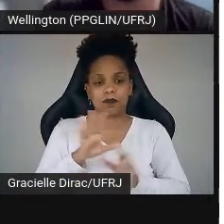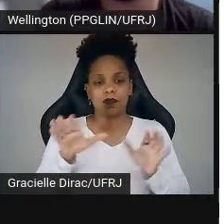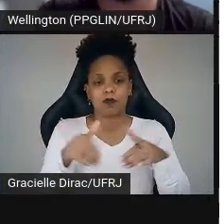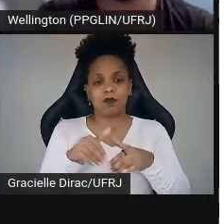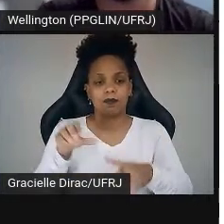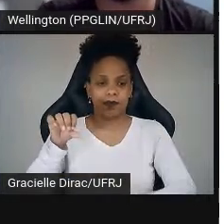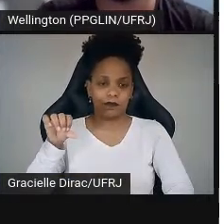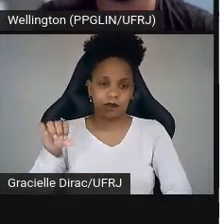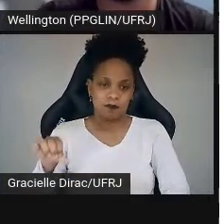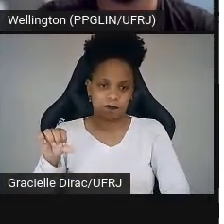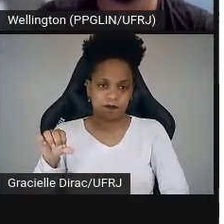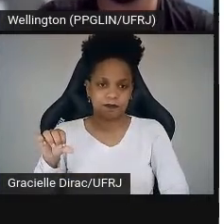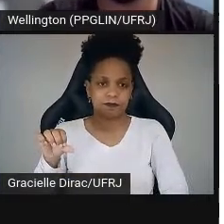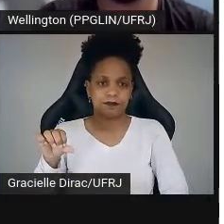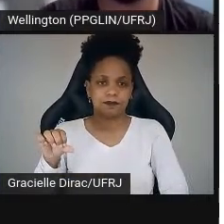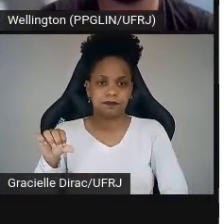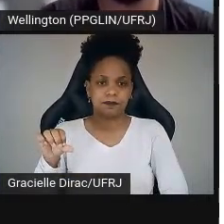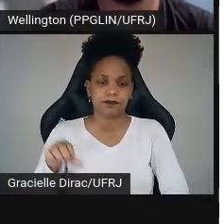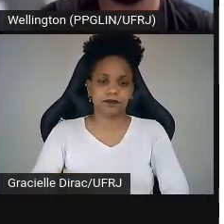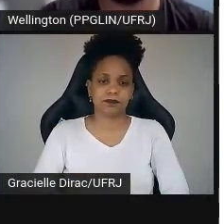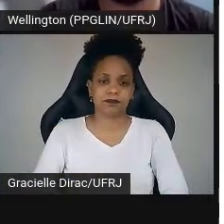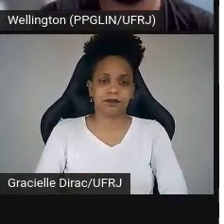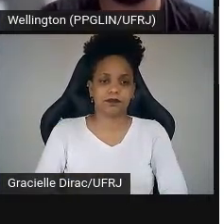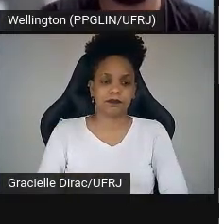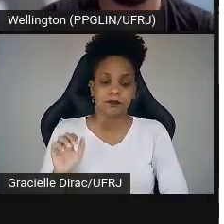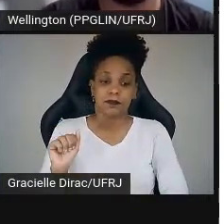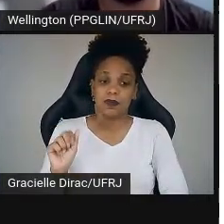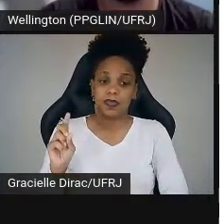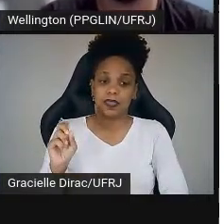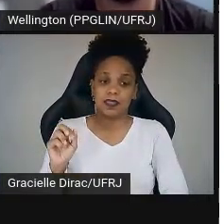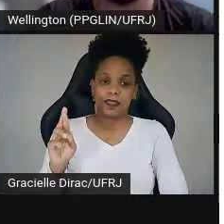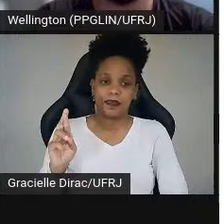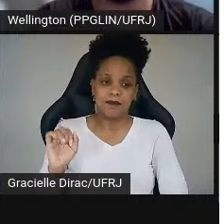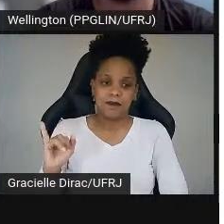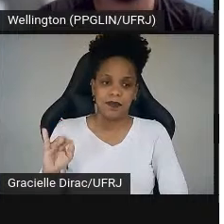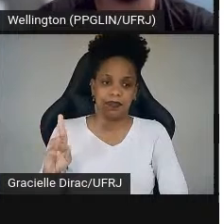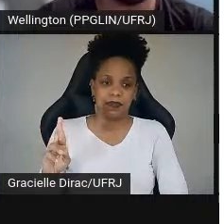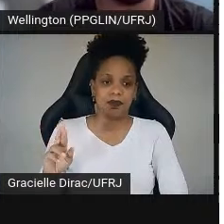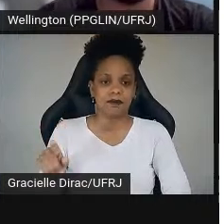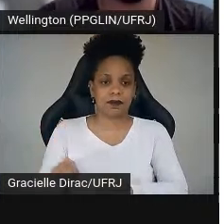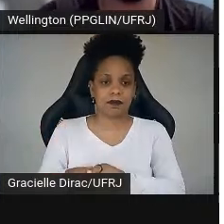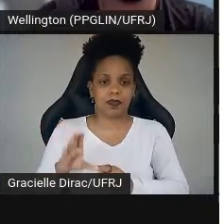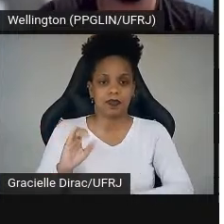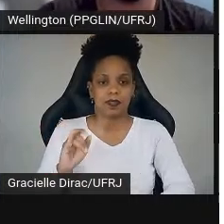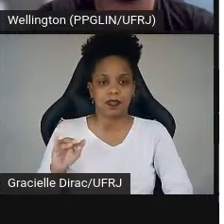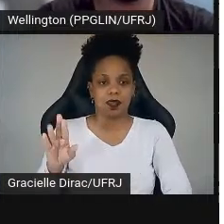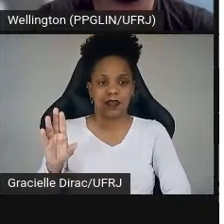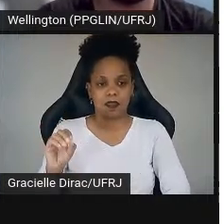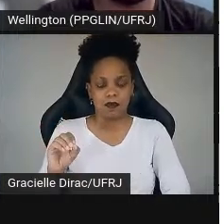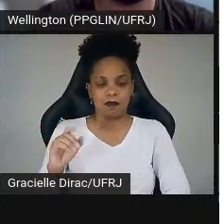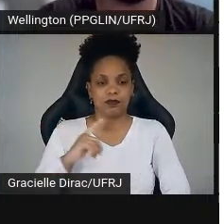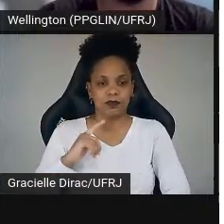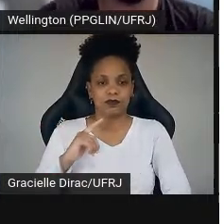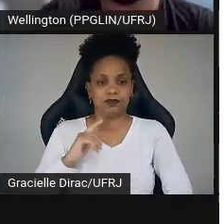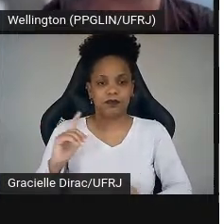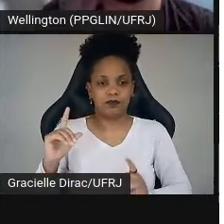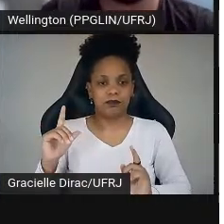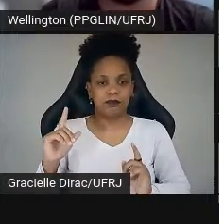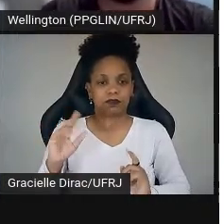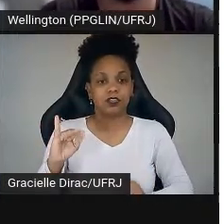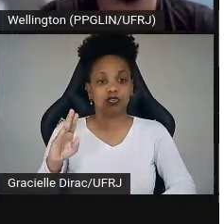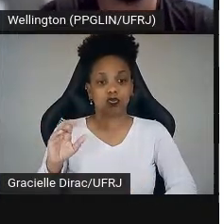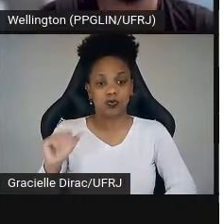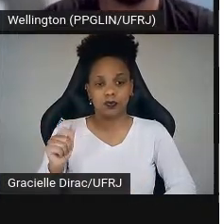pouquinho da revista para a gente no comecinho dessas apresentações. O Cláudio, a Júlia, que está fazendo a mediação dessa palestra da